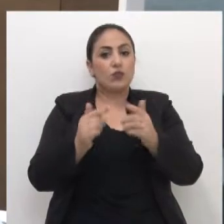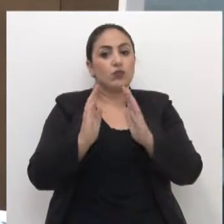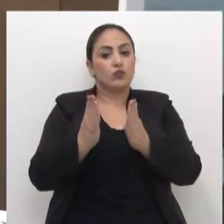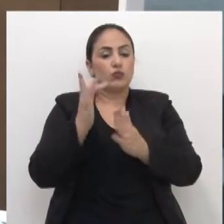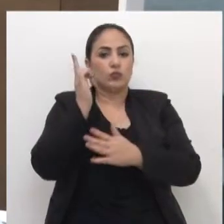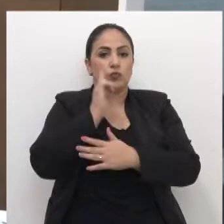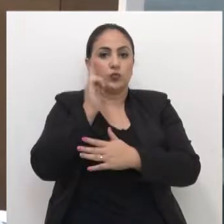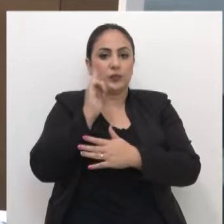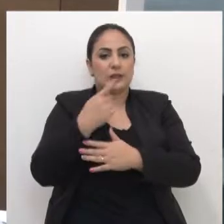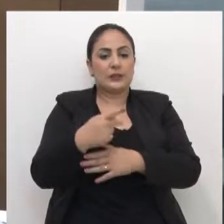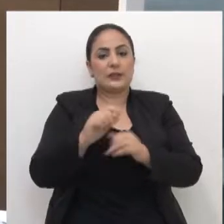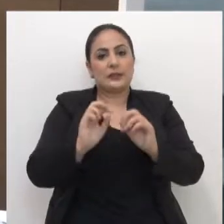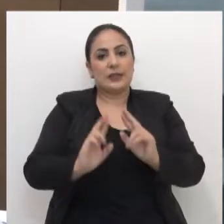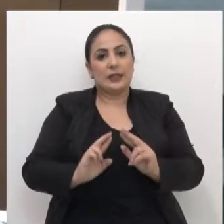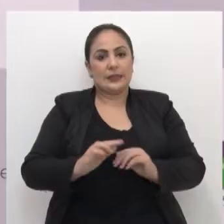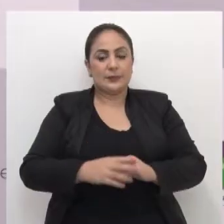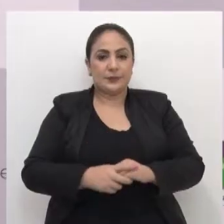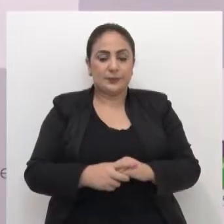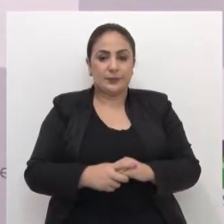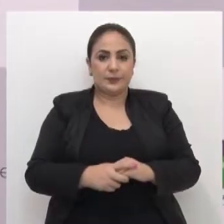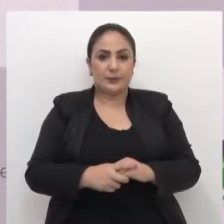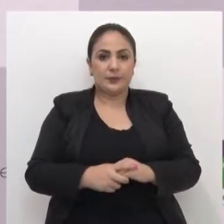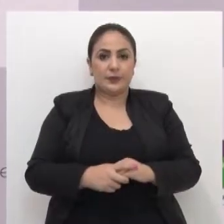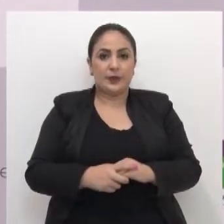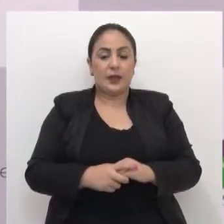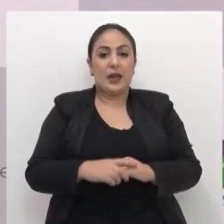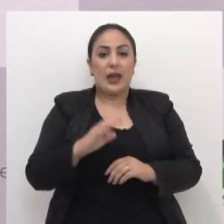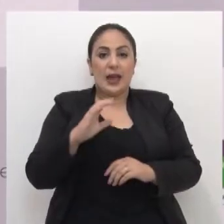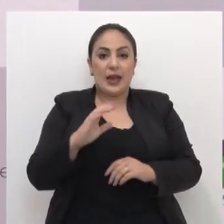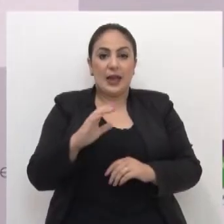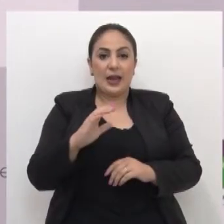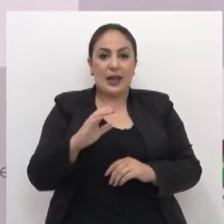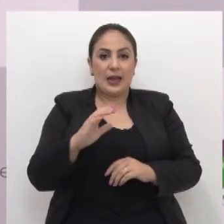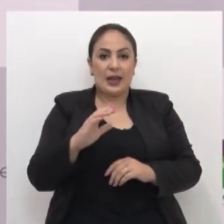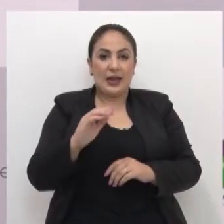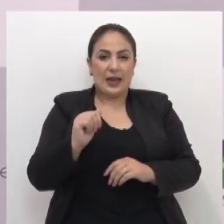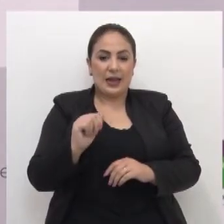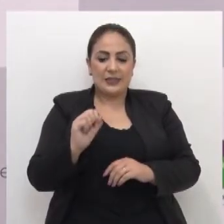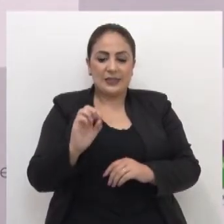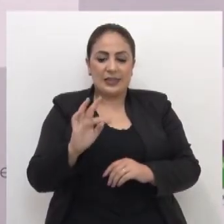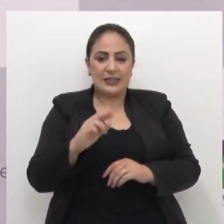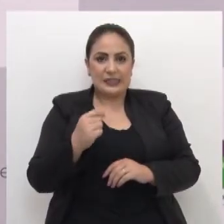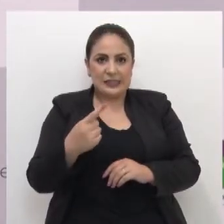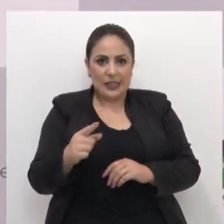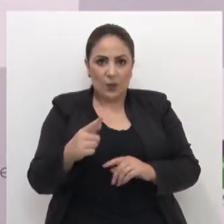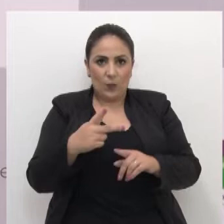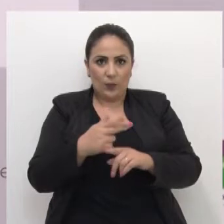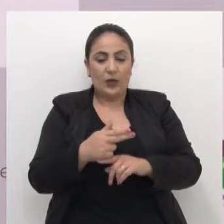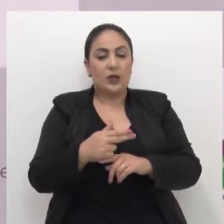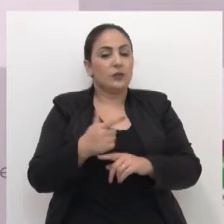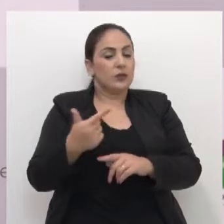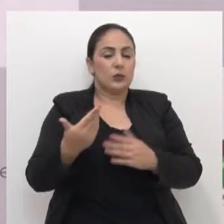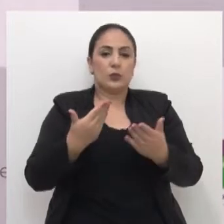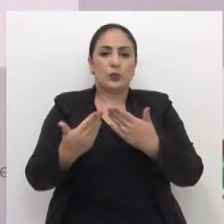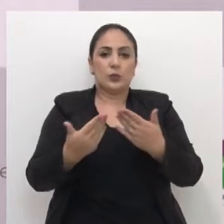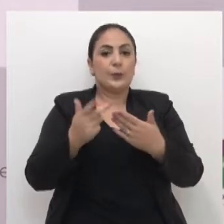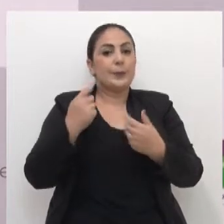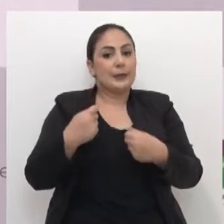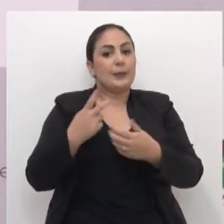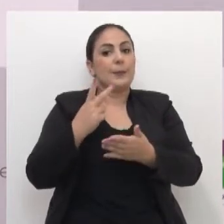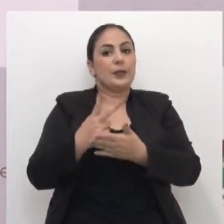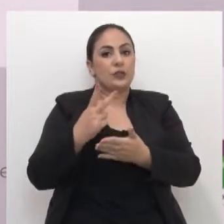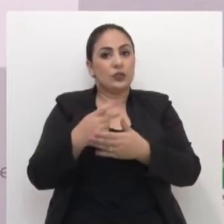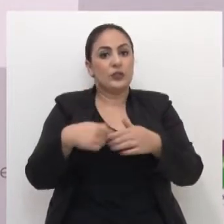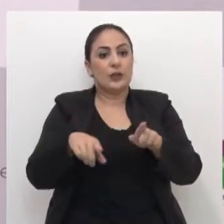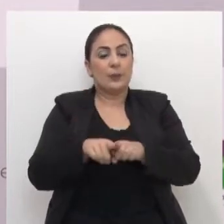conquistadas nesta área. A castração, sem dúvida, ela tem que ser sempre mantida e